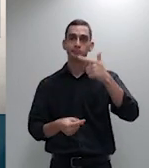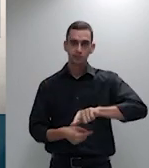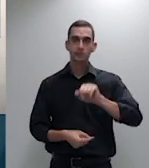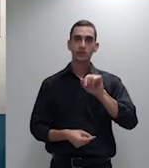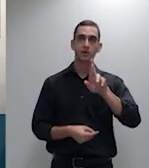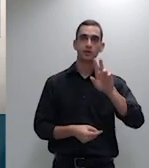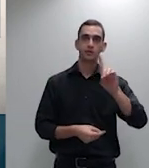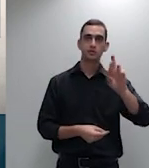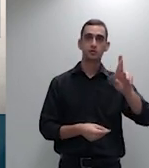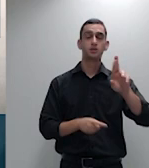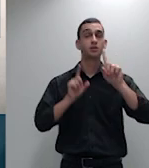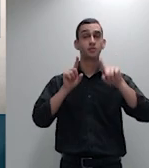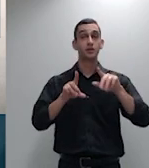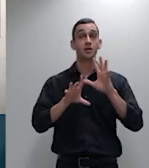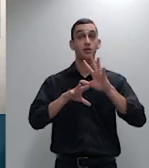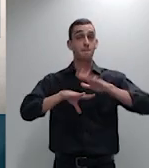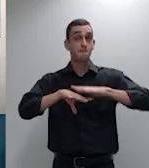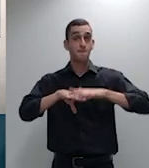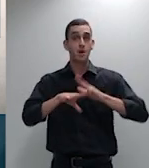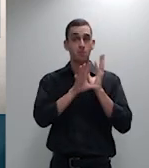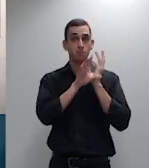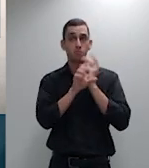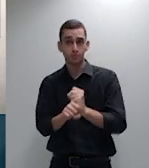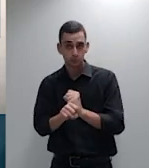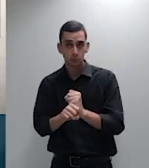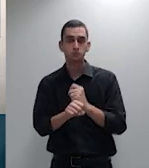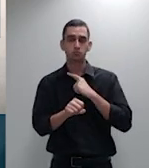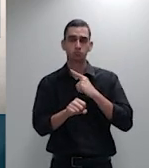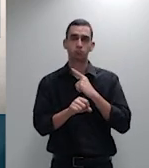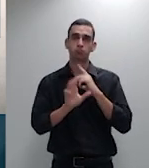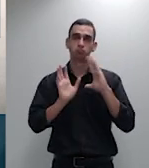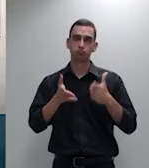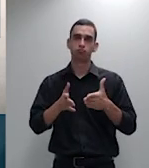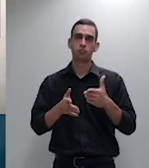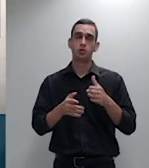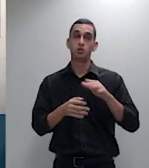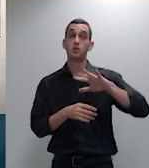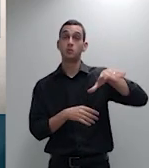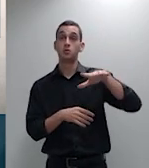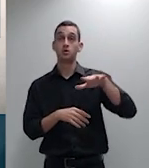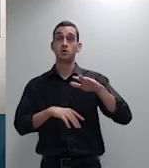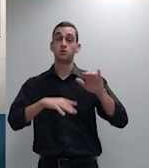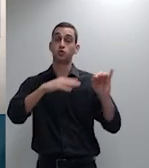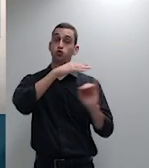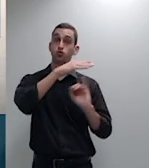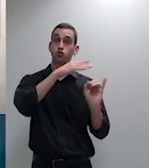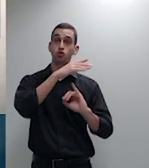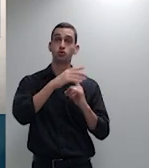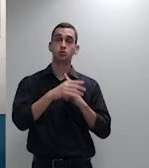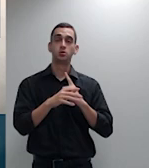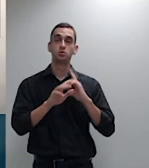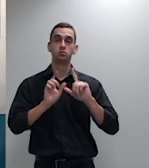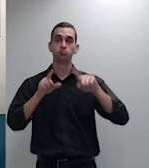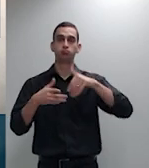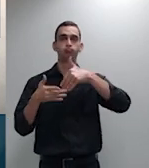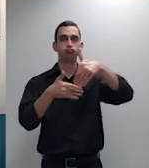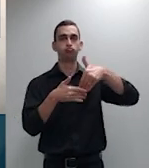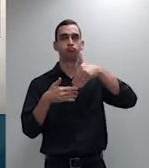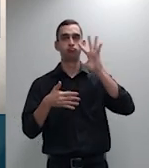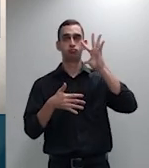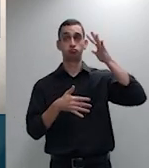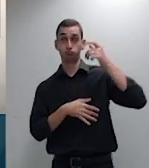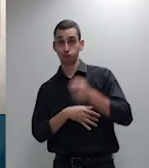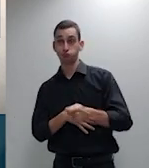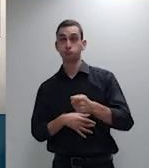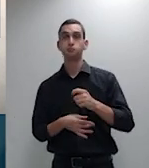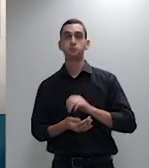índices tendo a operadora se insurgindo contra esse capítulo do acordo recorrido assim tendo havido a devolução da